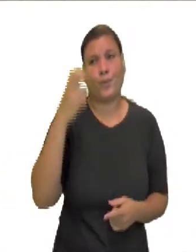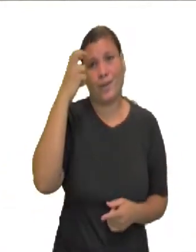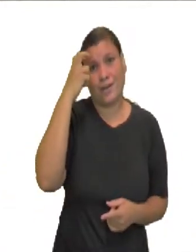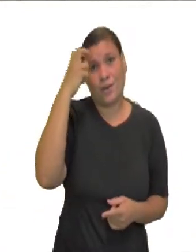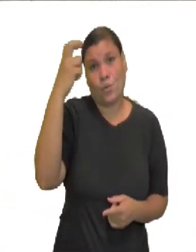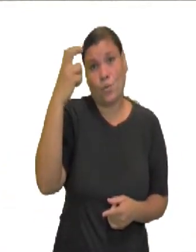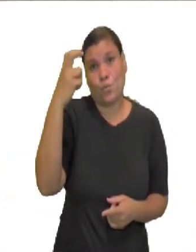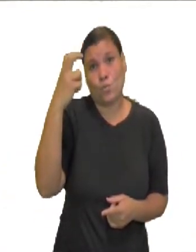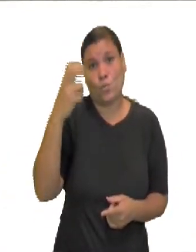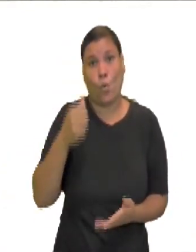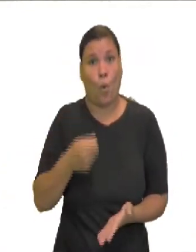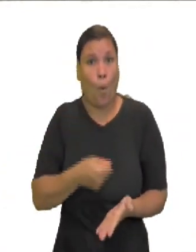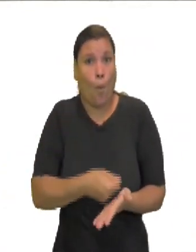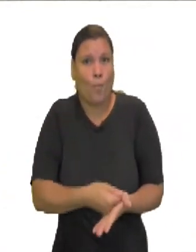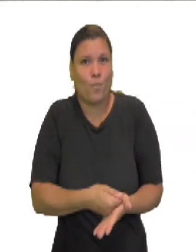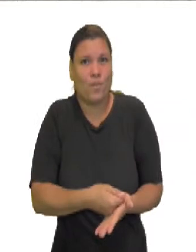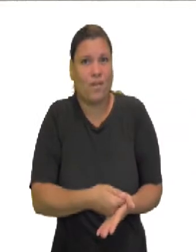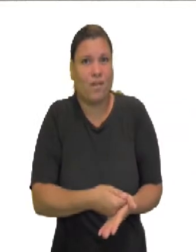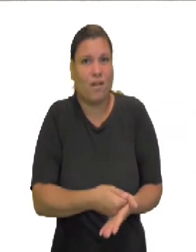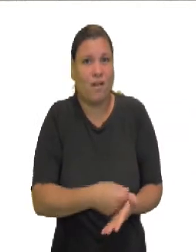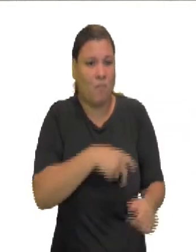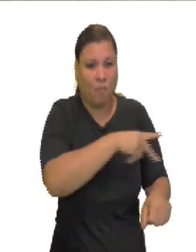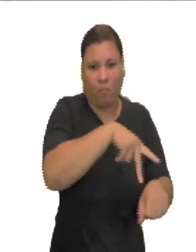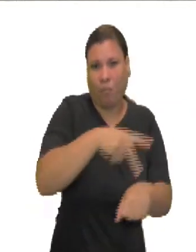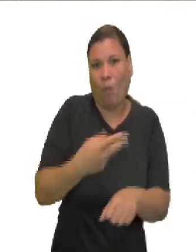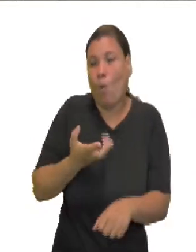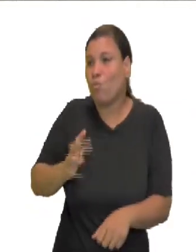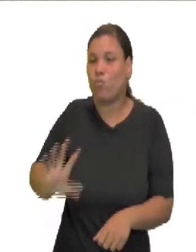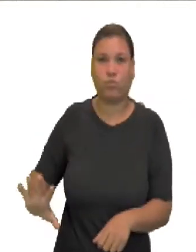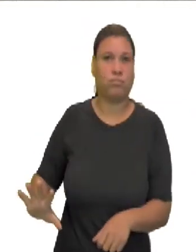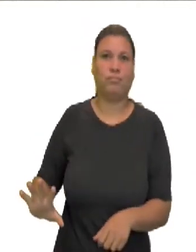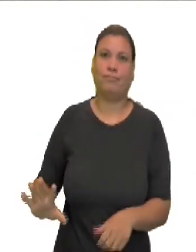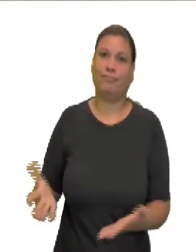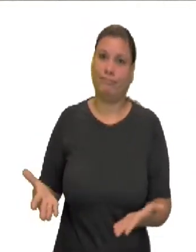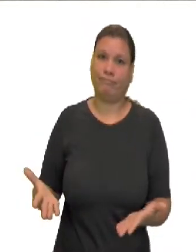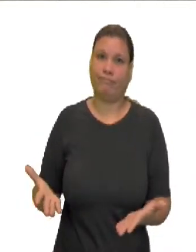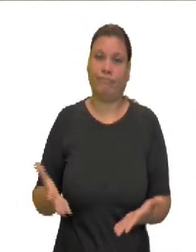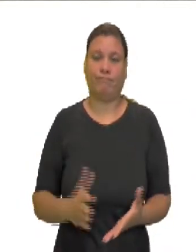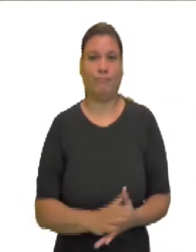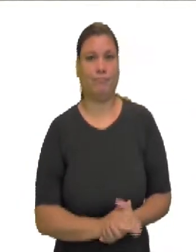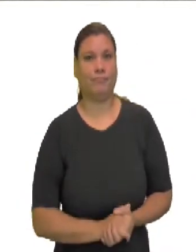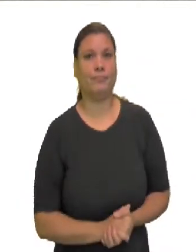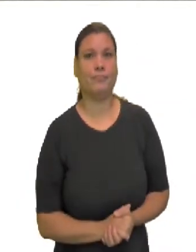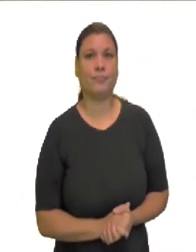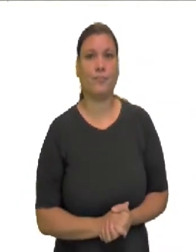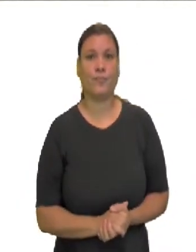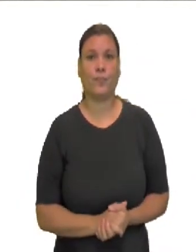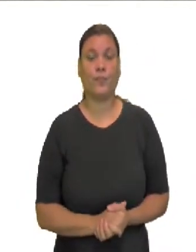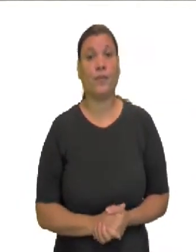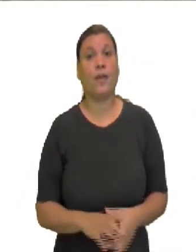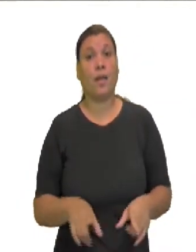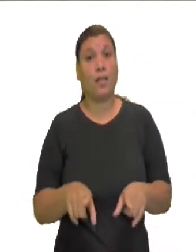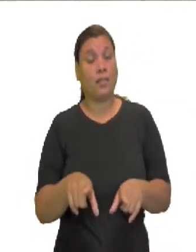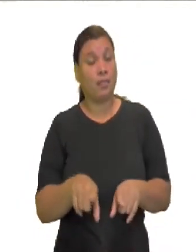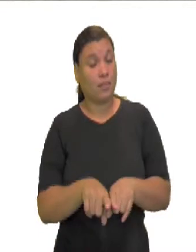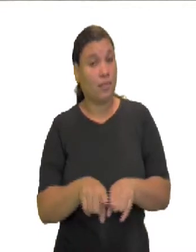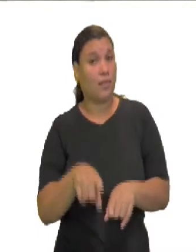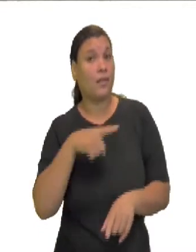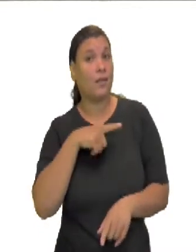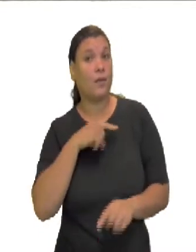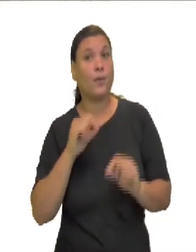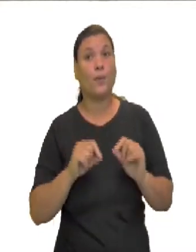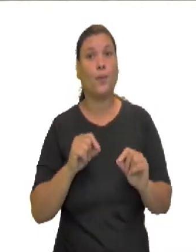que eles falam europeu. Um dos grandes exemplos do eurocentrismo é a exposição de pessoas